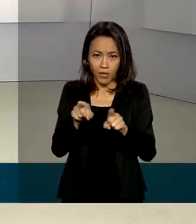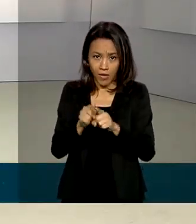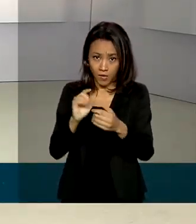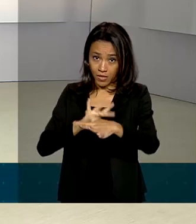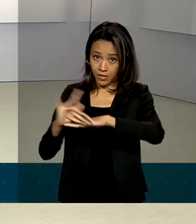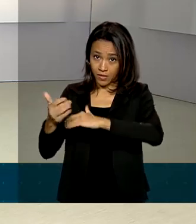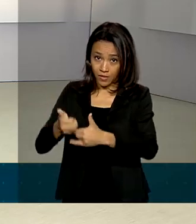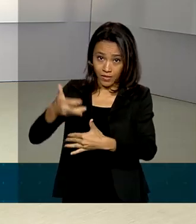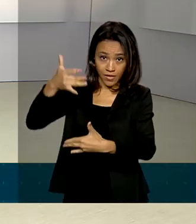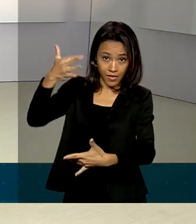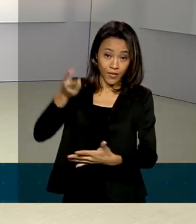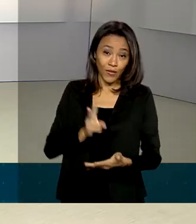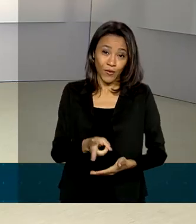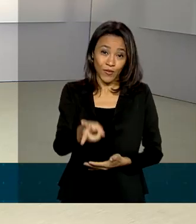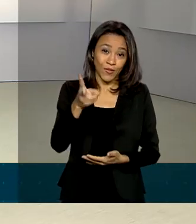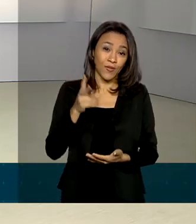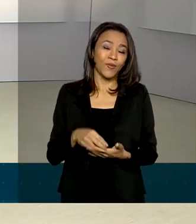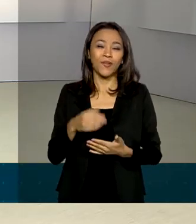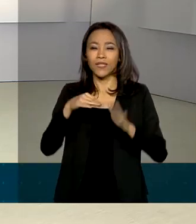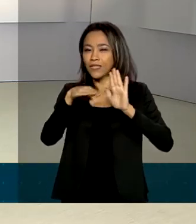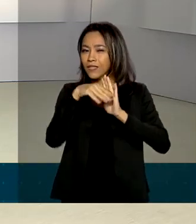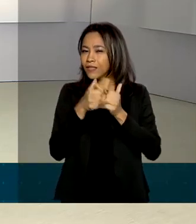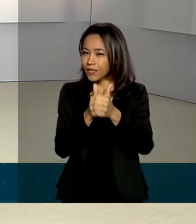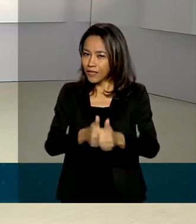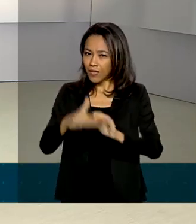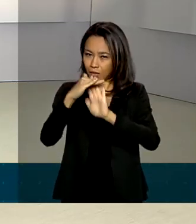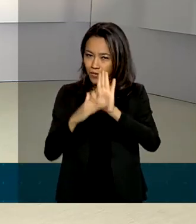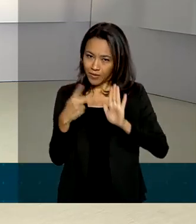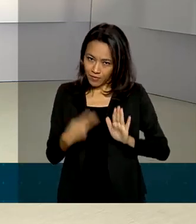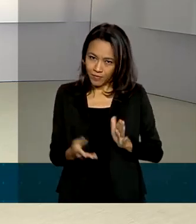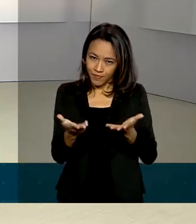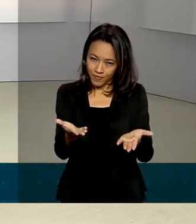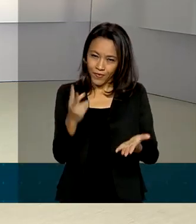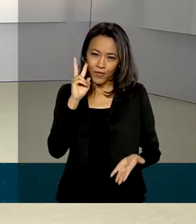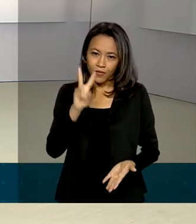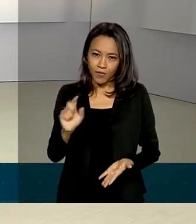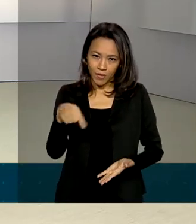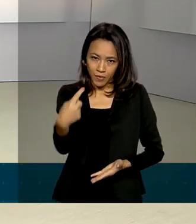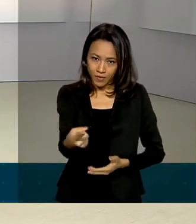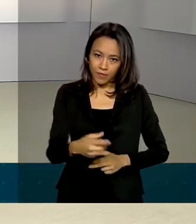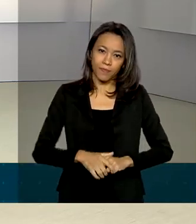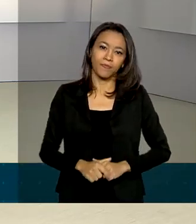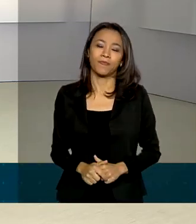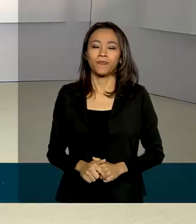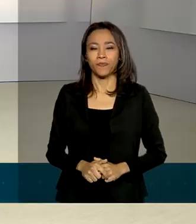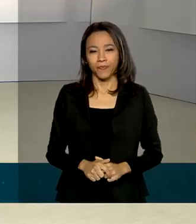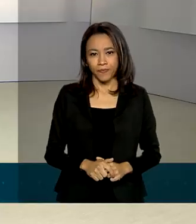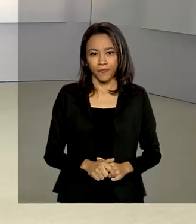redes sociais. Continue agora com a programação da TV Brasil. Nos vemos na próxima edição. Até lá.